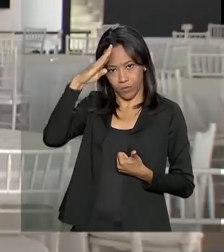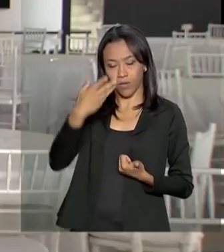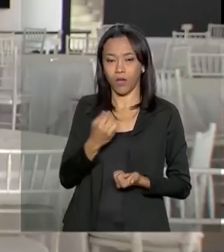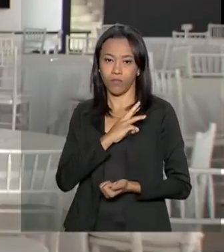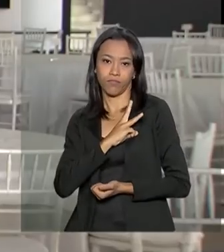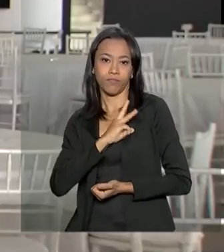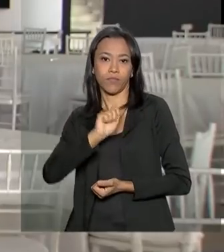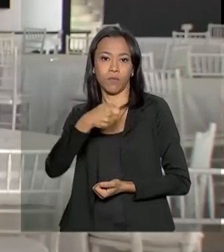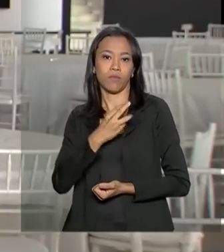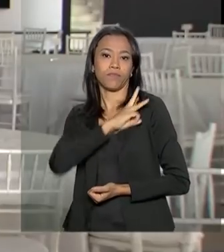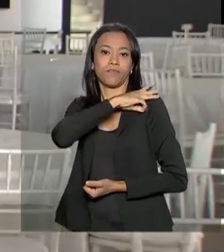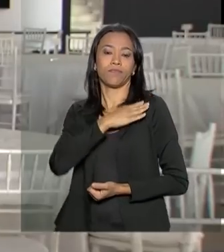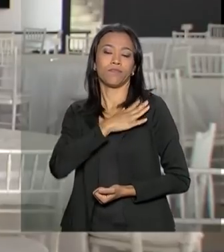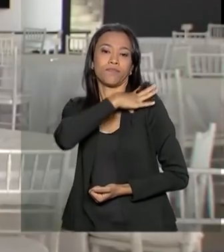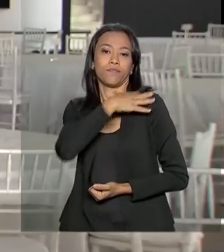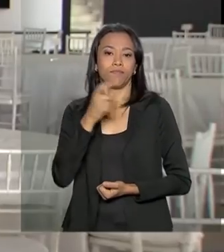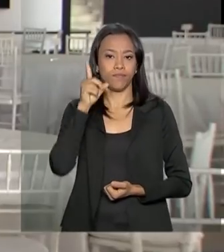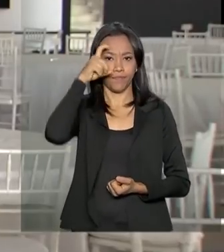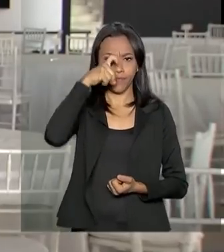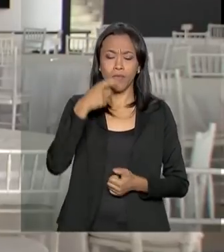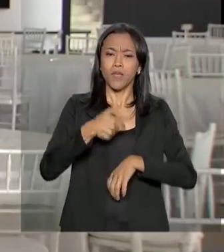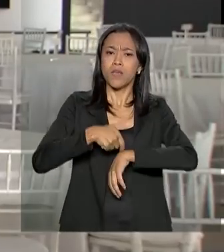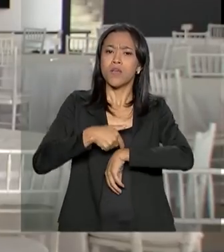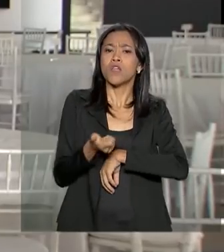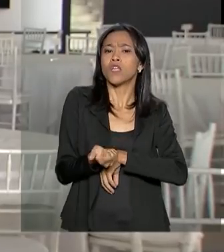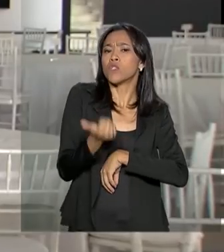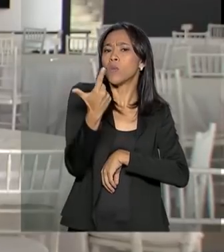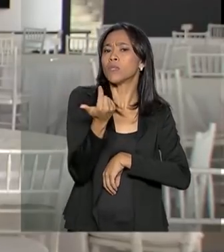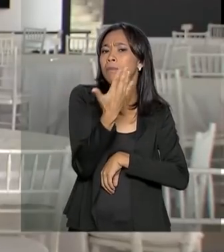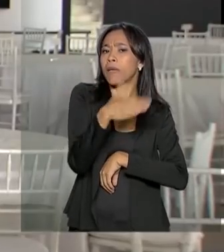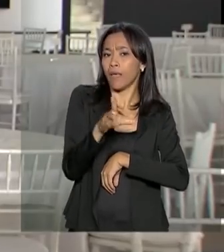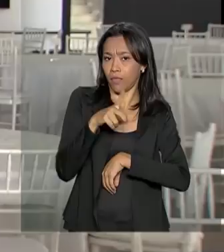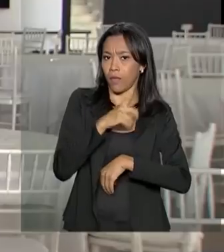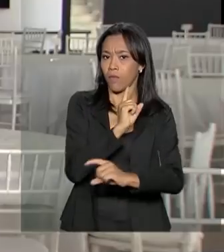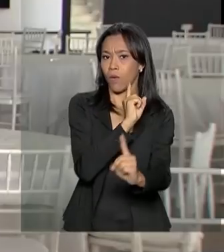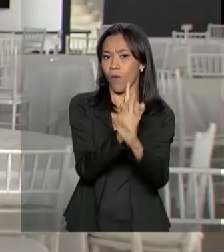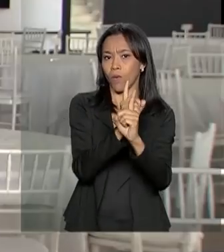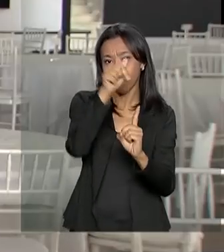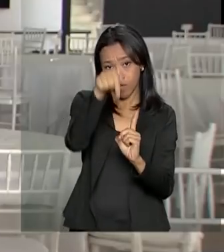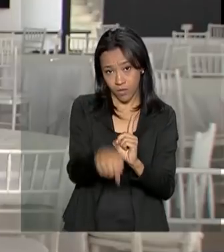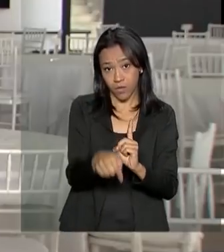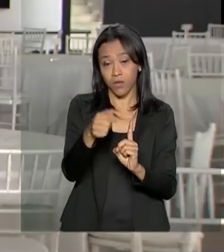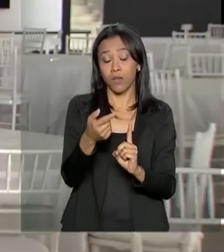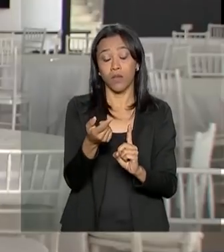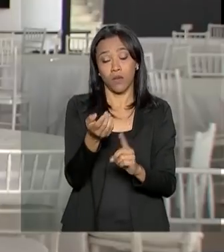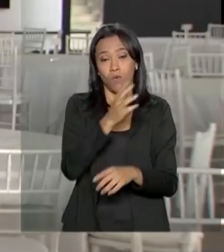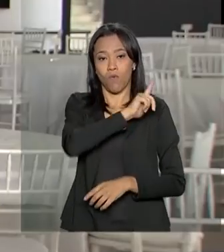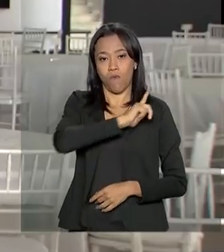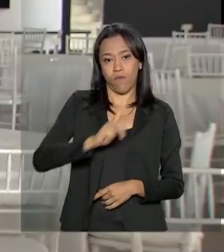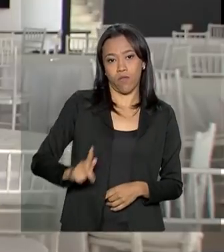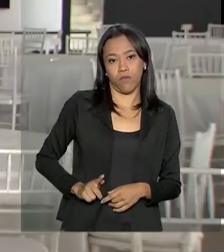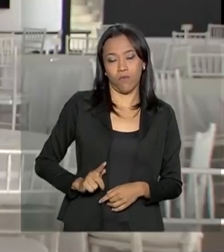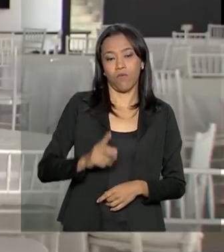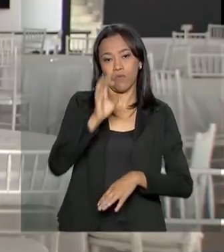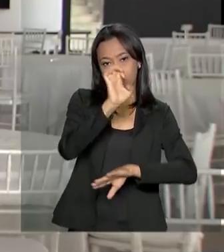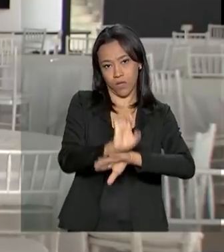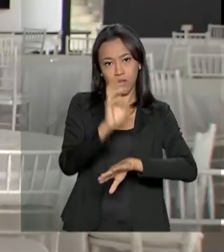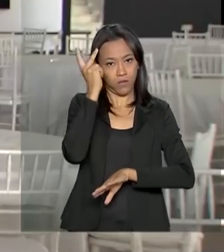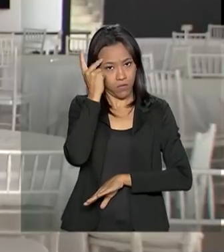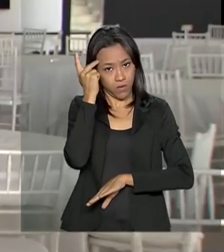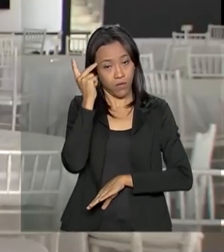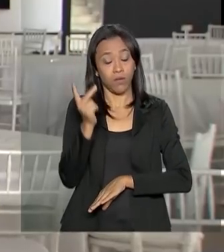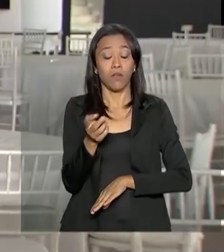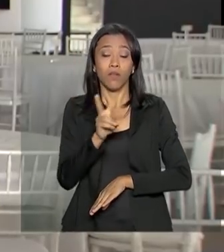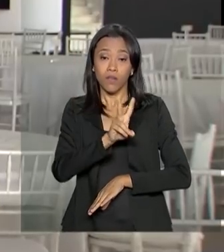onde logo mais ao meio-dia e meia ele se reúne com o governador do Estado, João Dória, e será